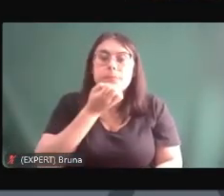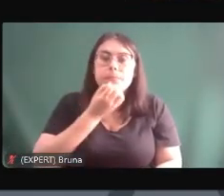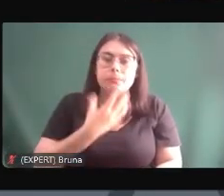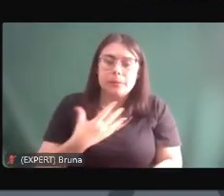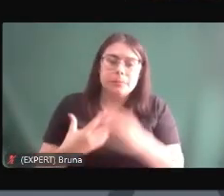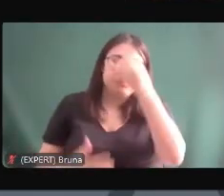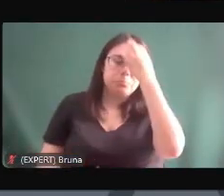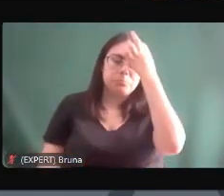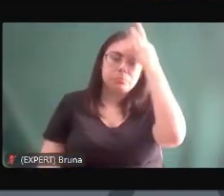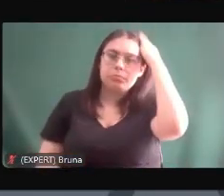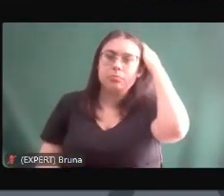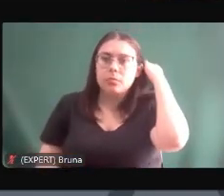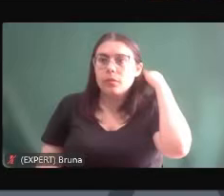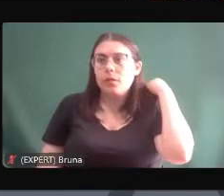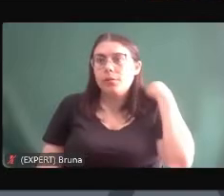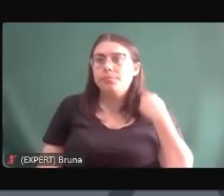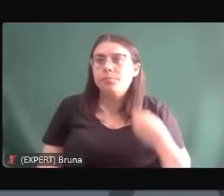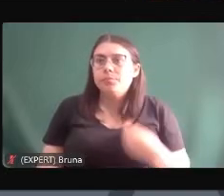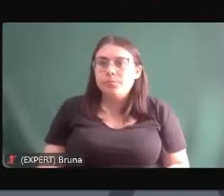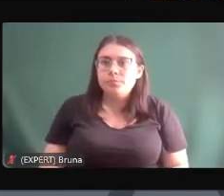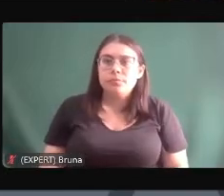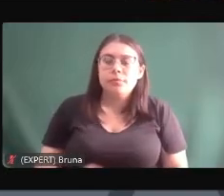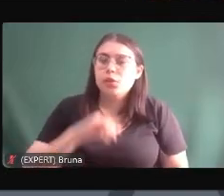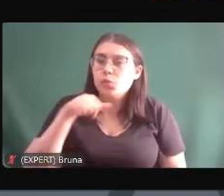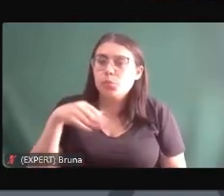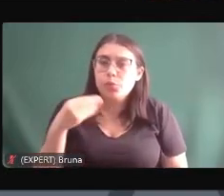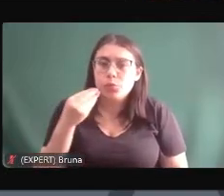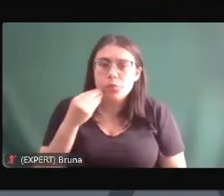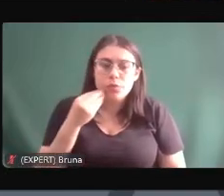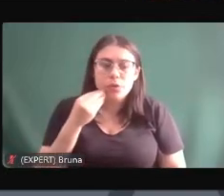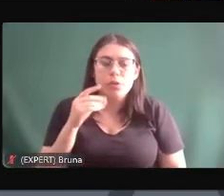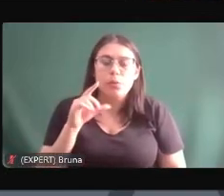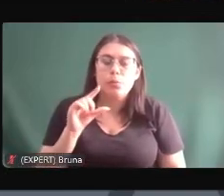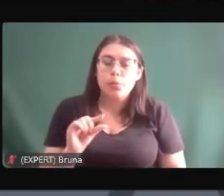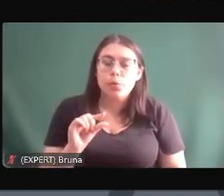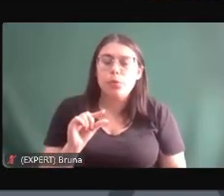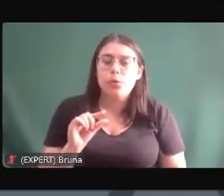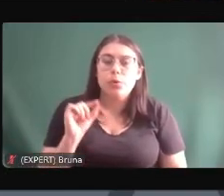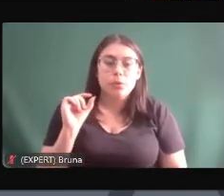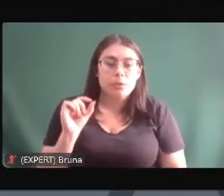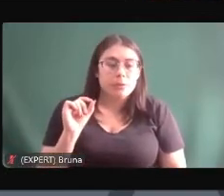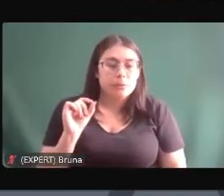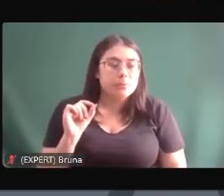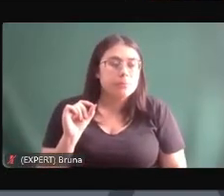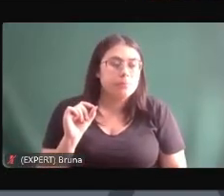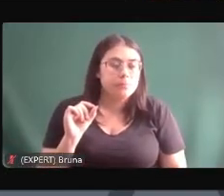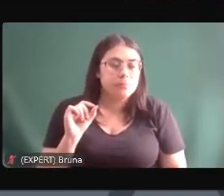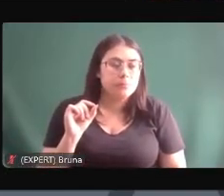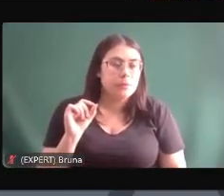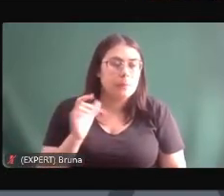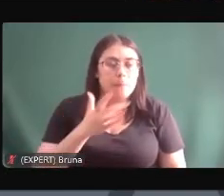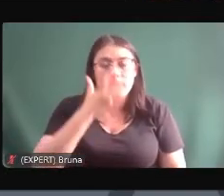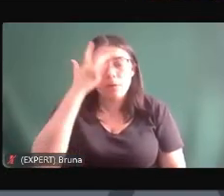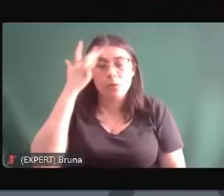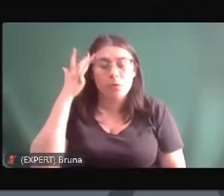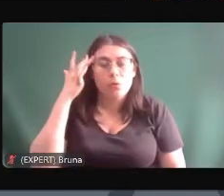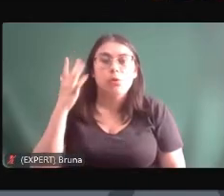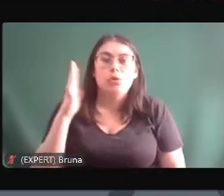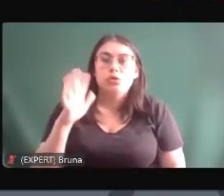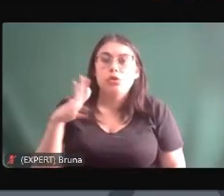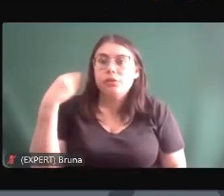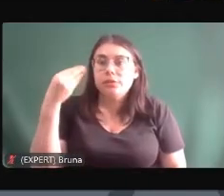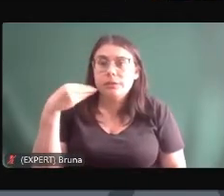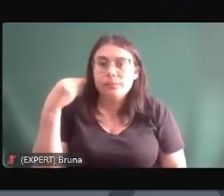falado e eu acho que a gente aproveita pouco e que eu acho que funciona é justamente quem já viveu a cena do crime